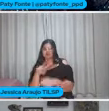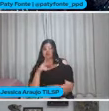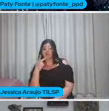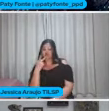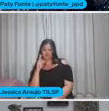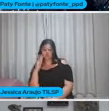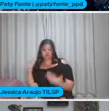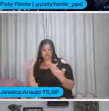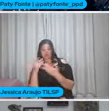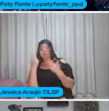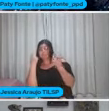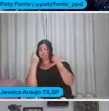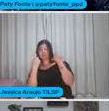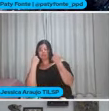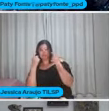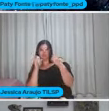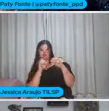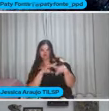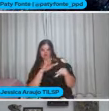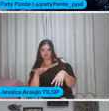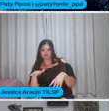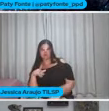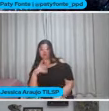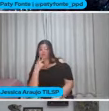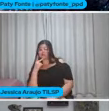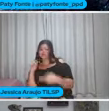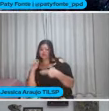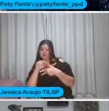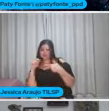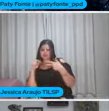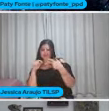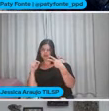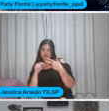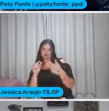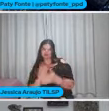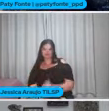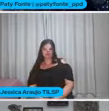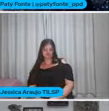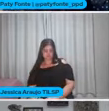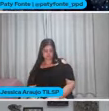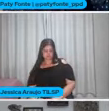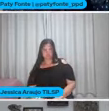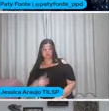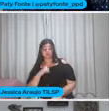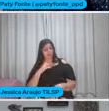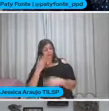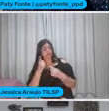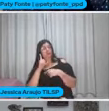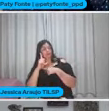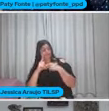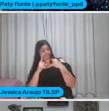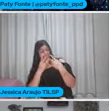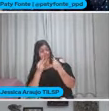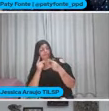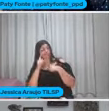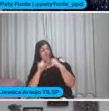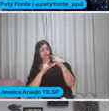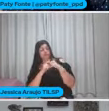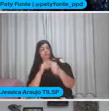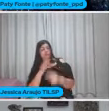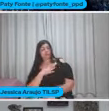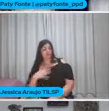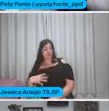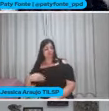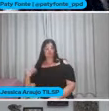em dia Gente preocupada Com a educação infantil E fazer o ENEM É o que mais tem, Mônica Né? Nossa, meus filhos